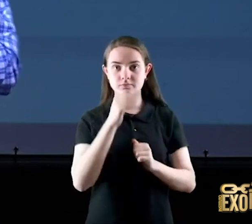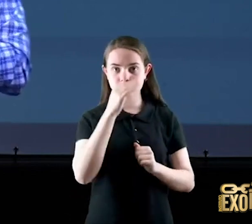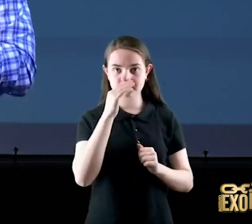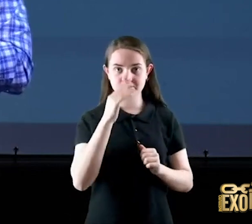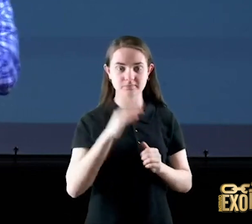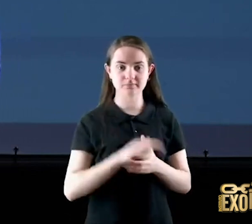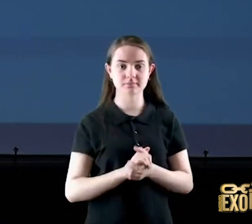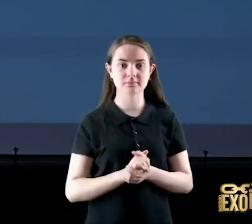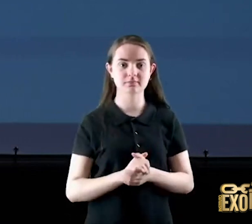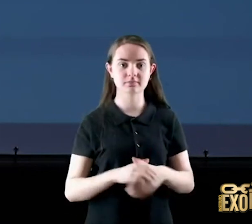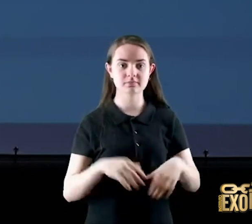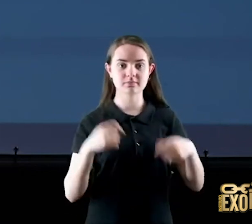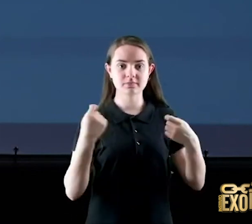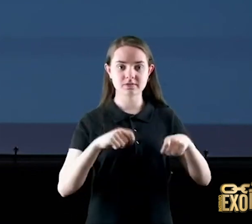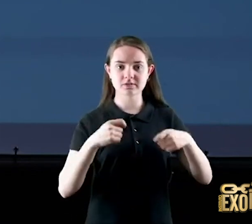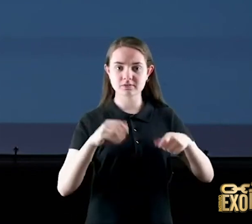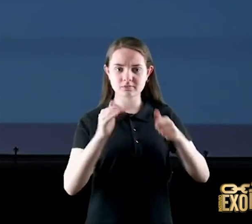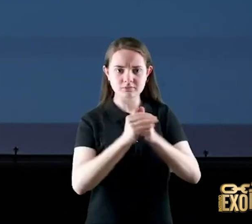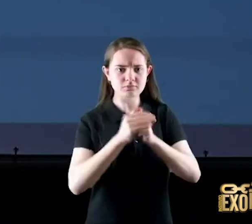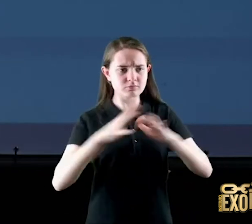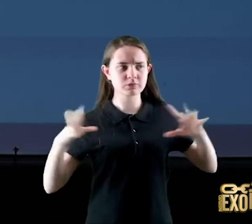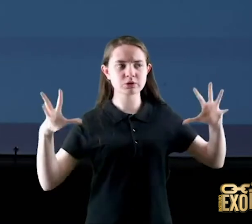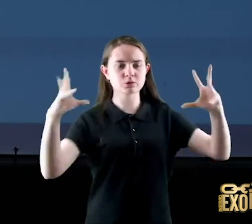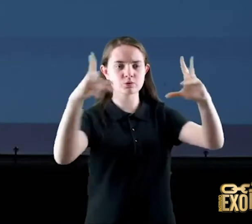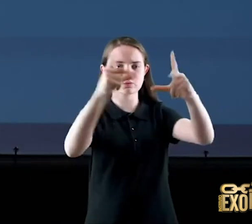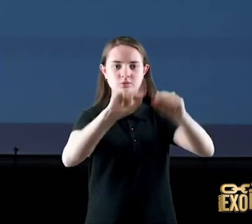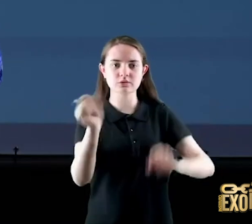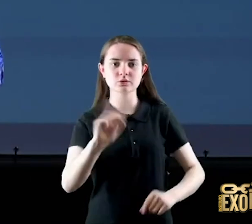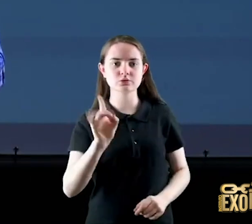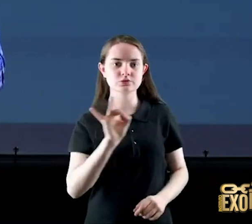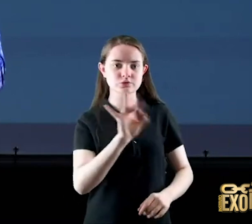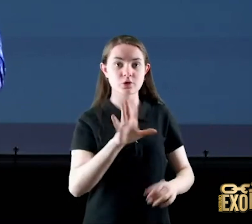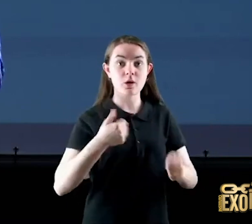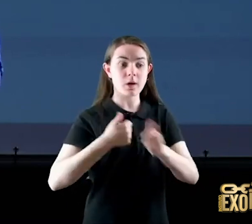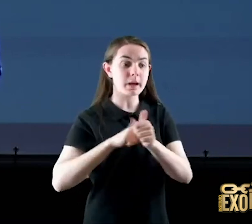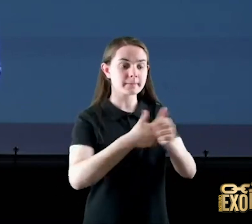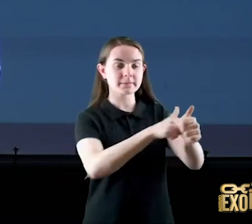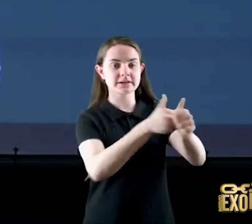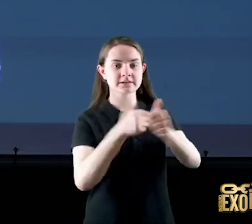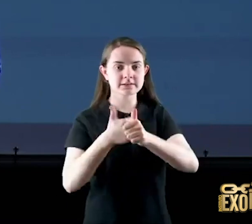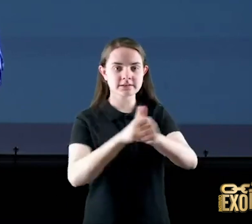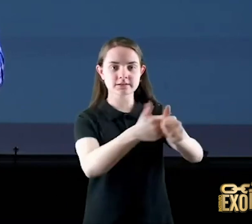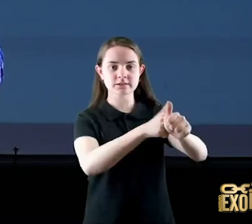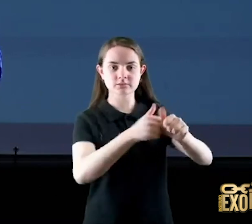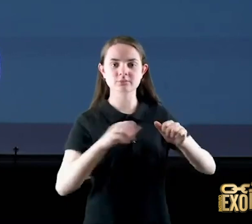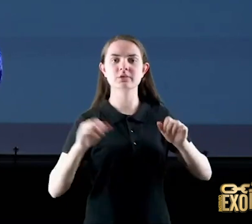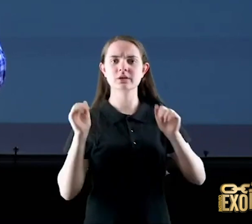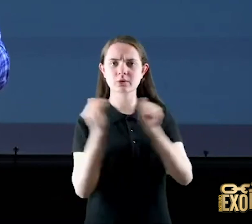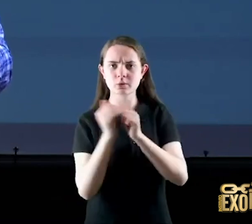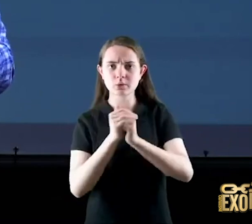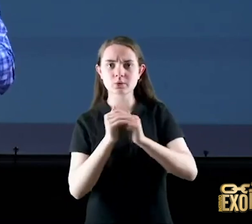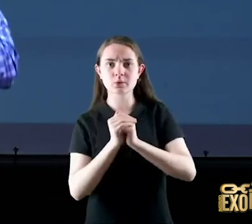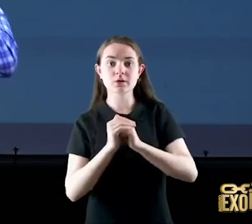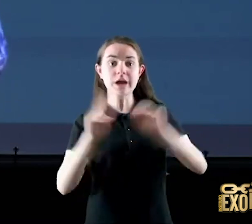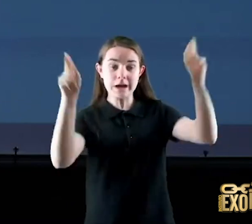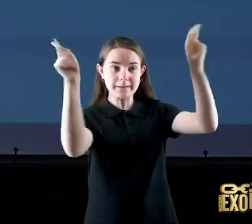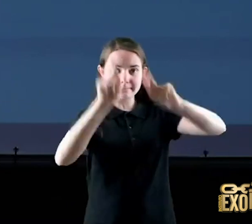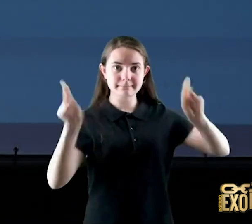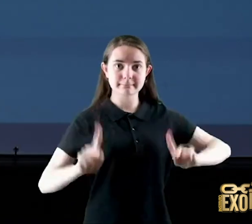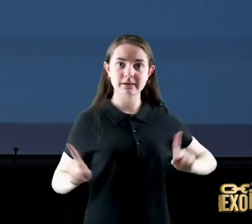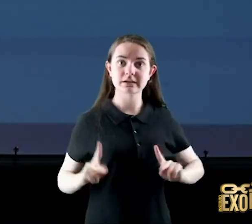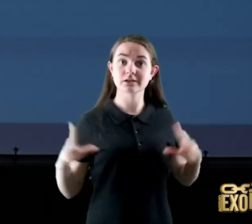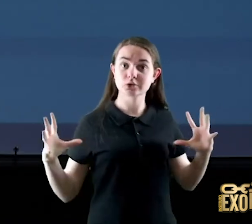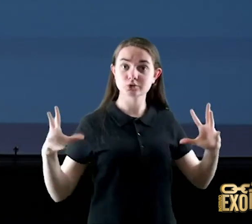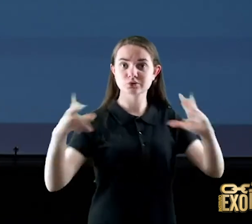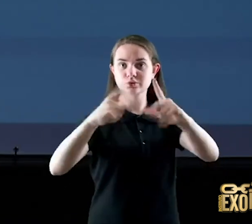a gente tem que orar por todo mundo não só pelos perseguidos cristãos mas orar para que a paz chegue naquele país para todas